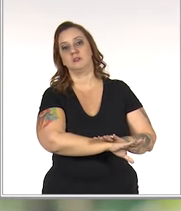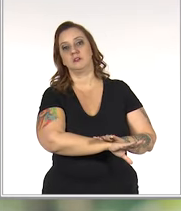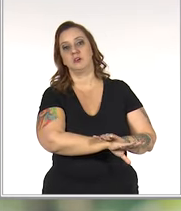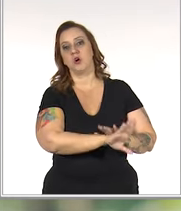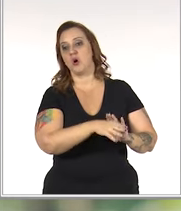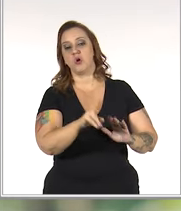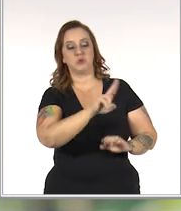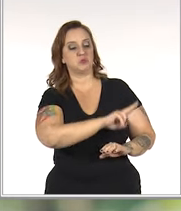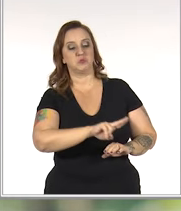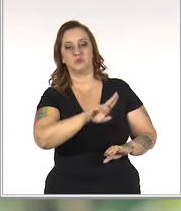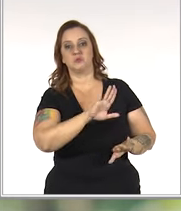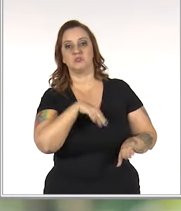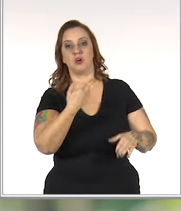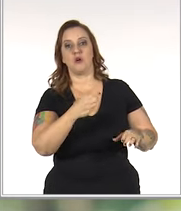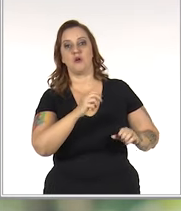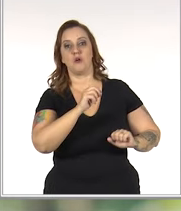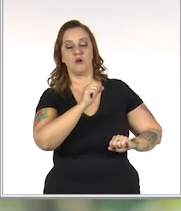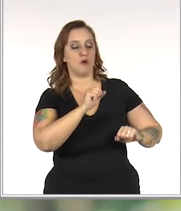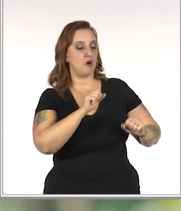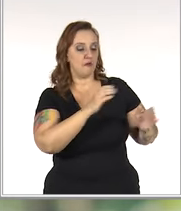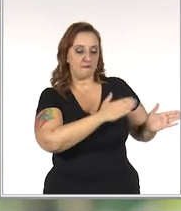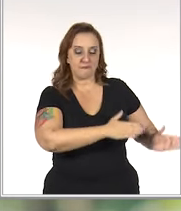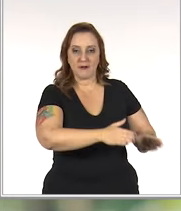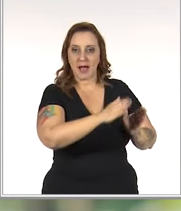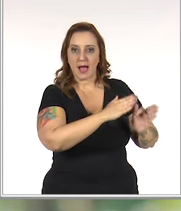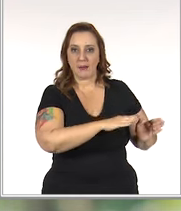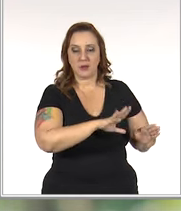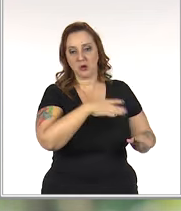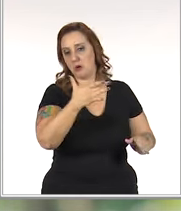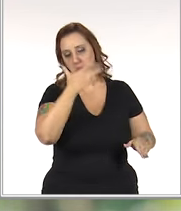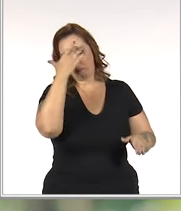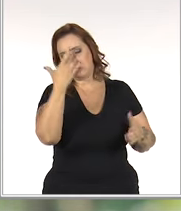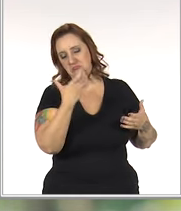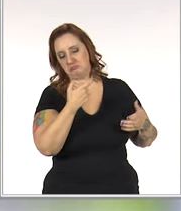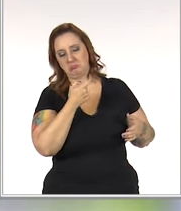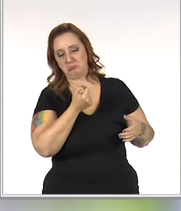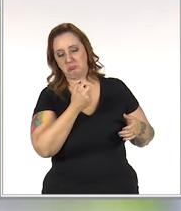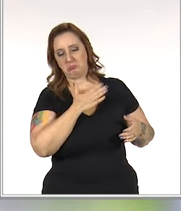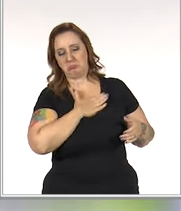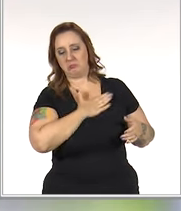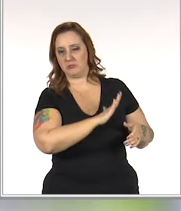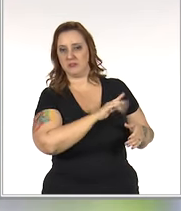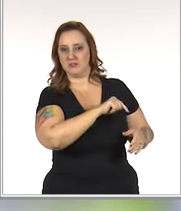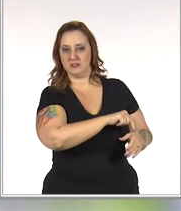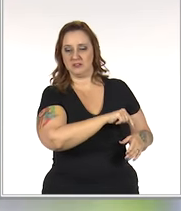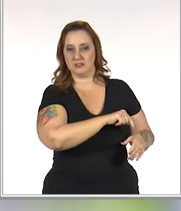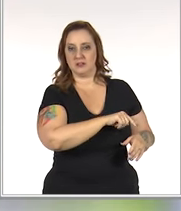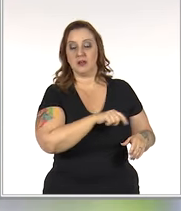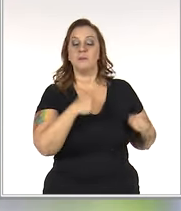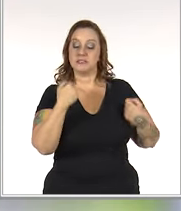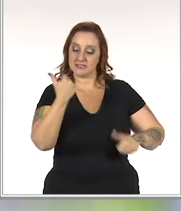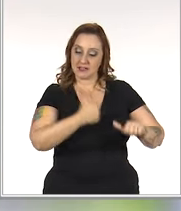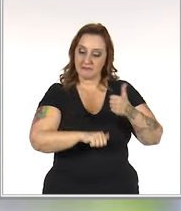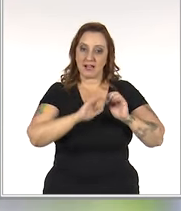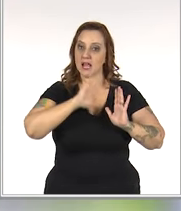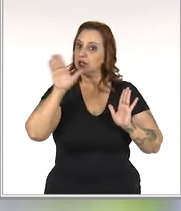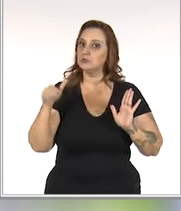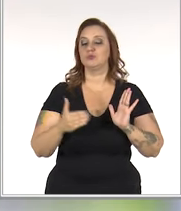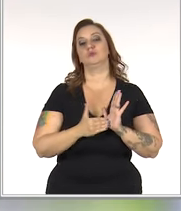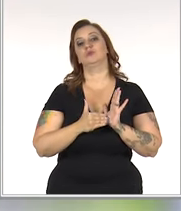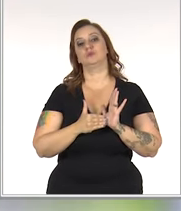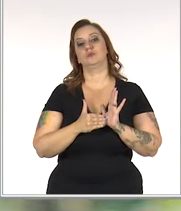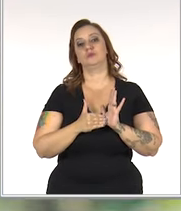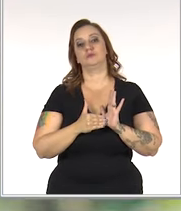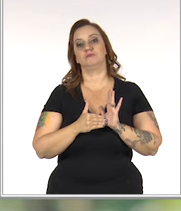que saíram fora de linha, produtos que não tiveram muita aceitação. Então, empresário deve avaliar todas as questões.